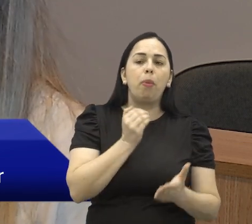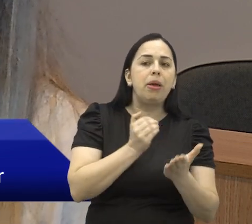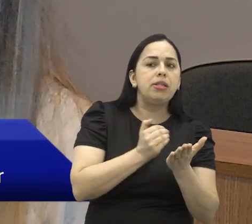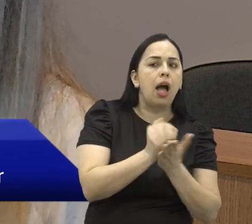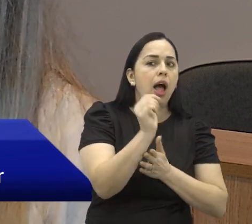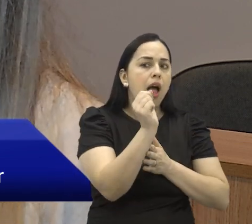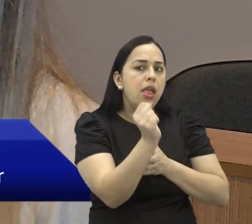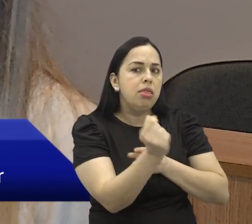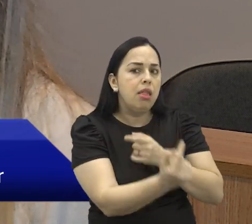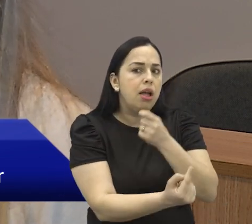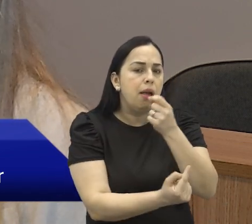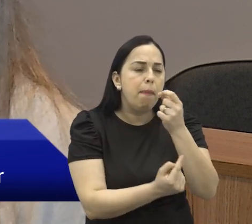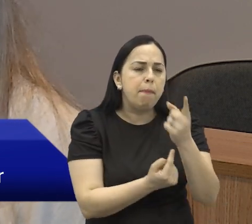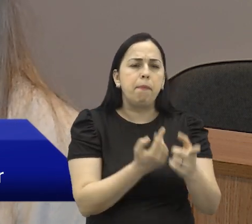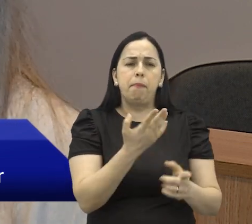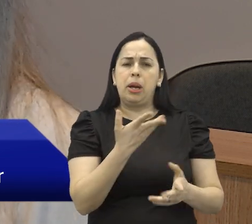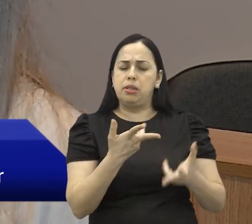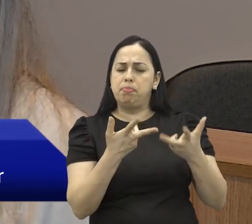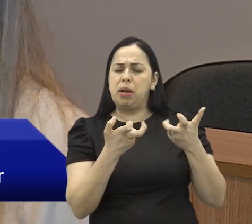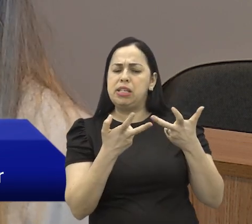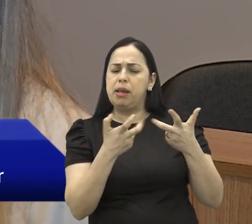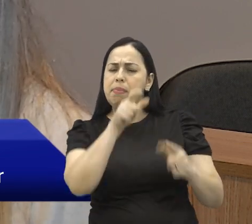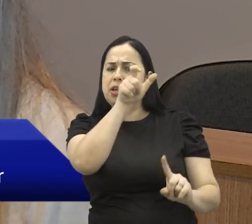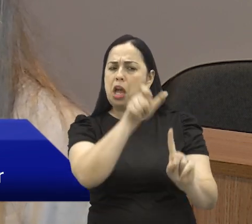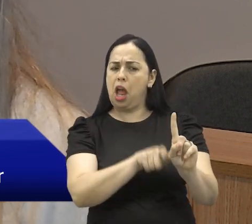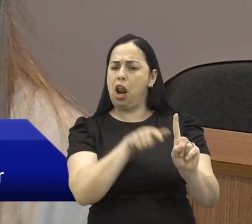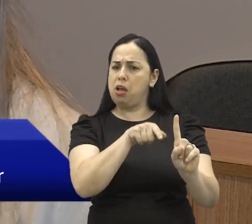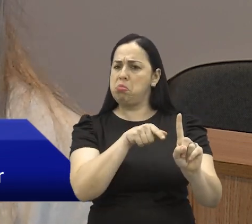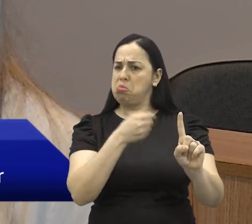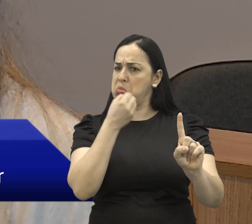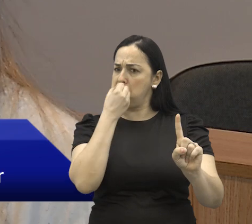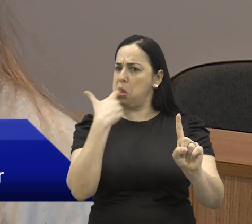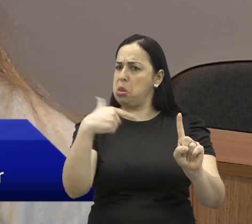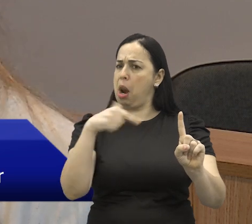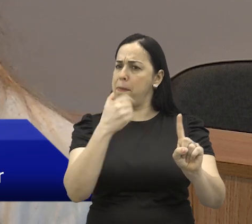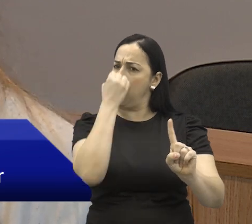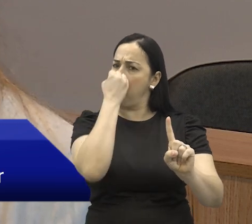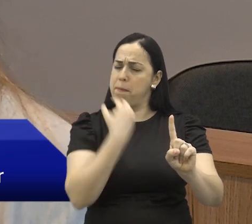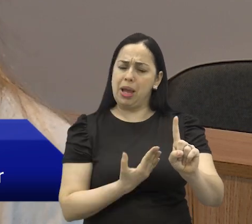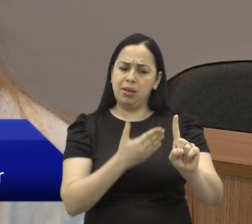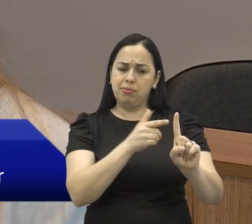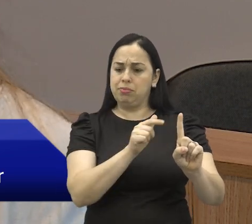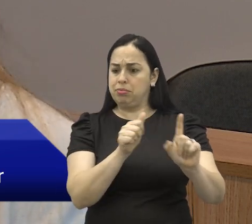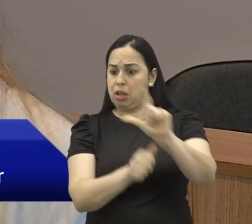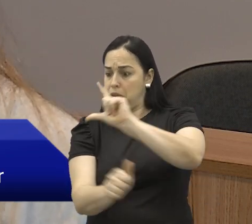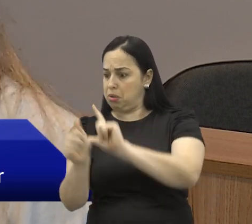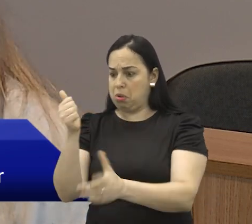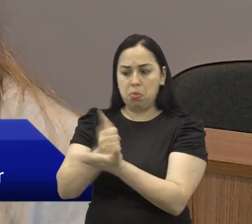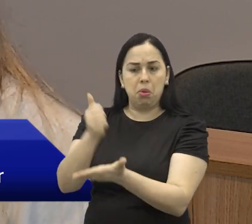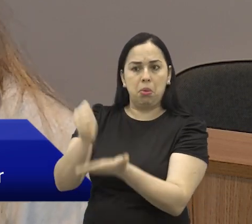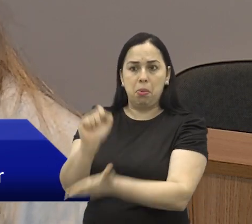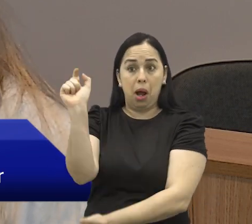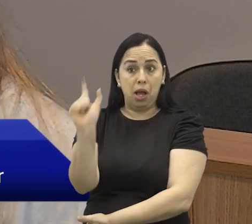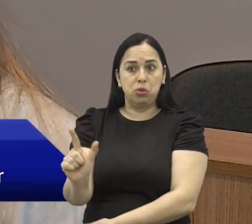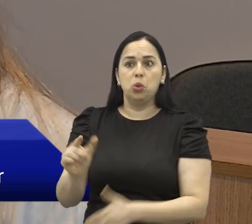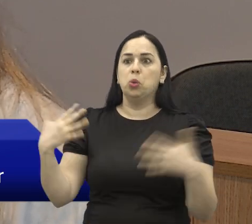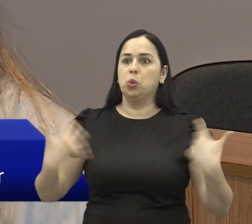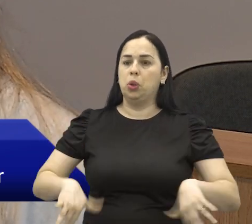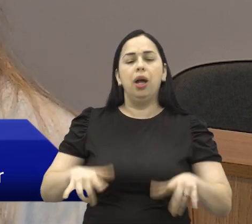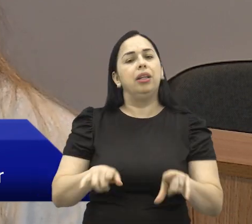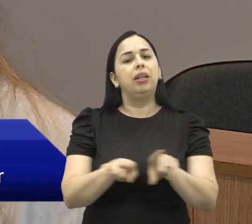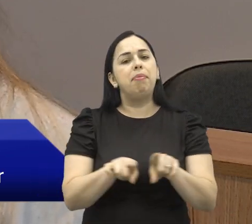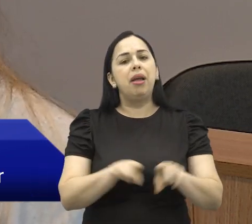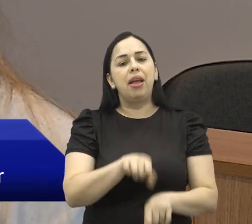temporário, mas se a pessoa se destacar, né? Se mostrar proativa, sempre tem oportunidade de efetivação. Eu acho que é o que mais interessa esse